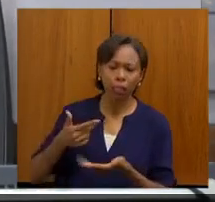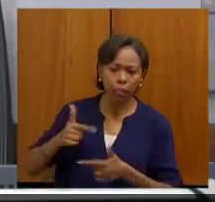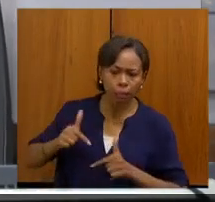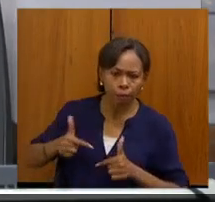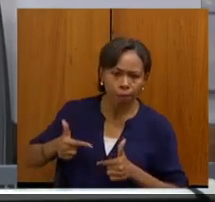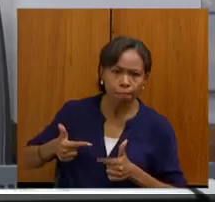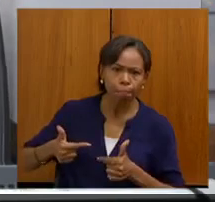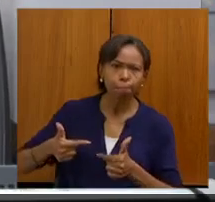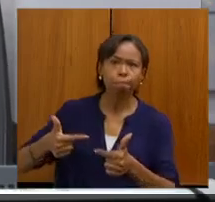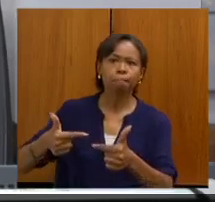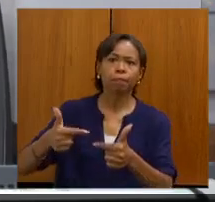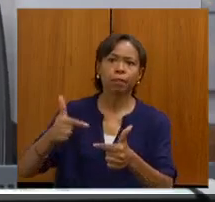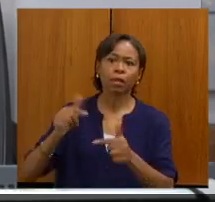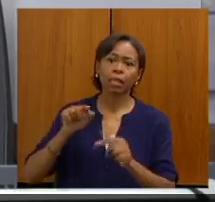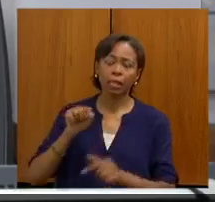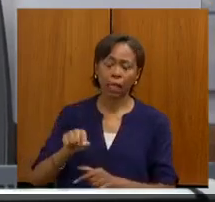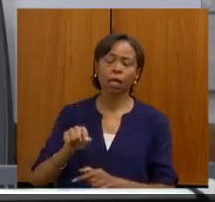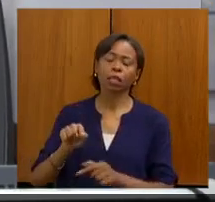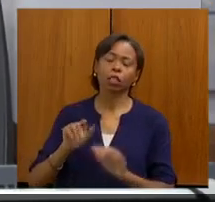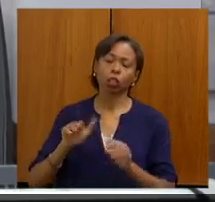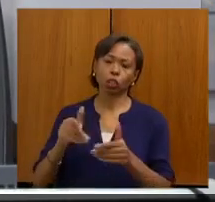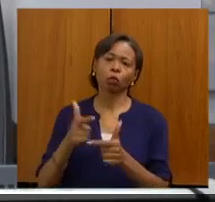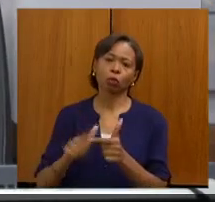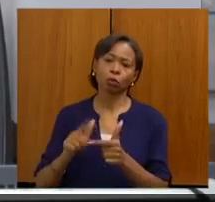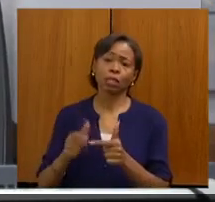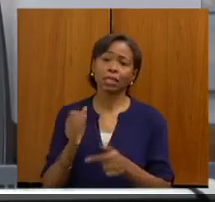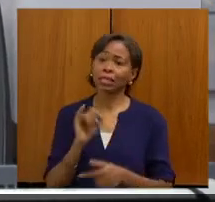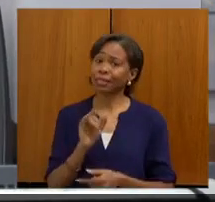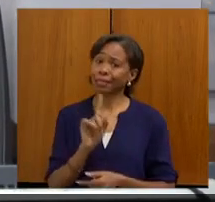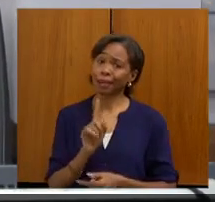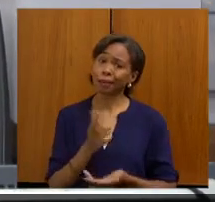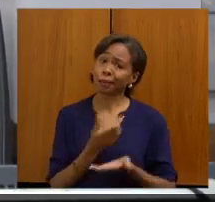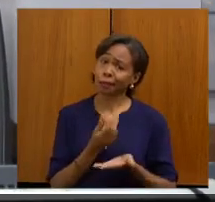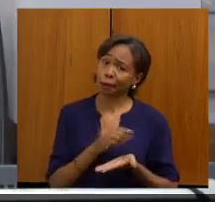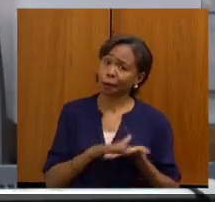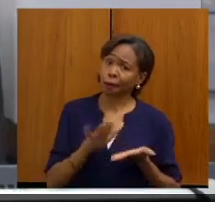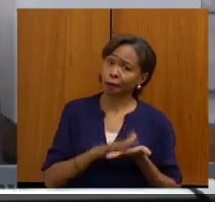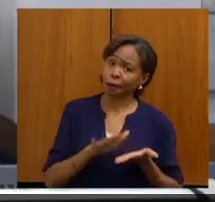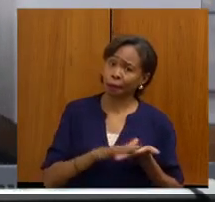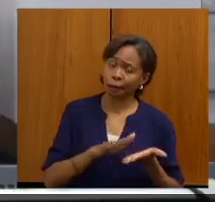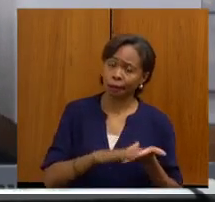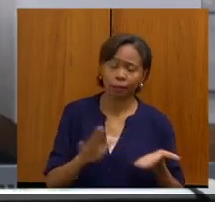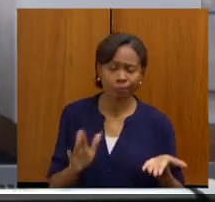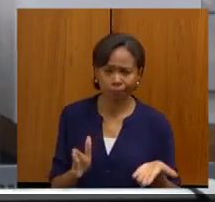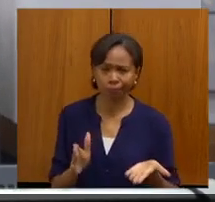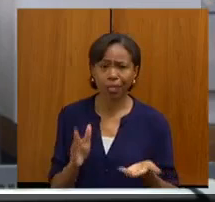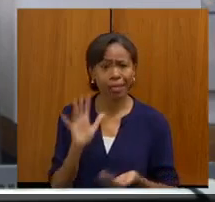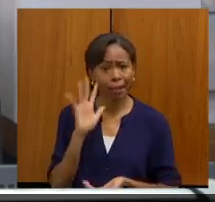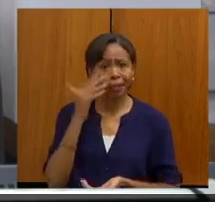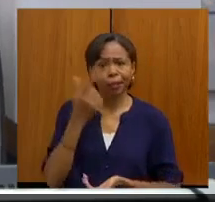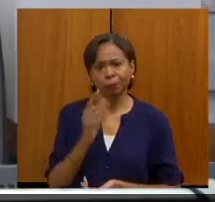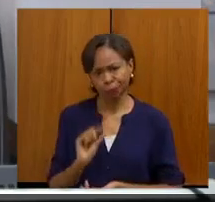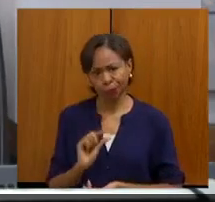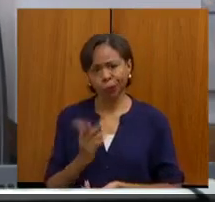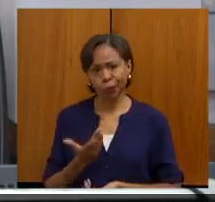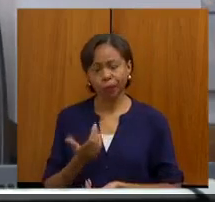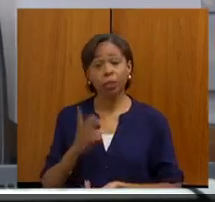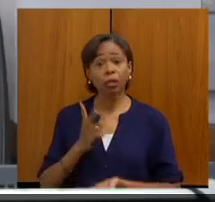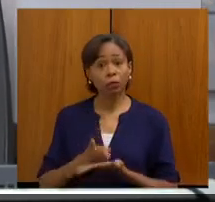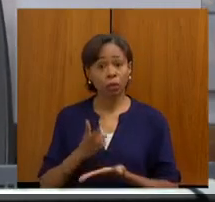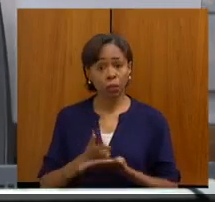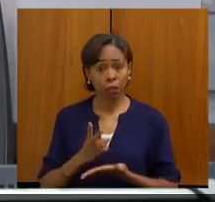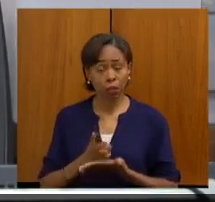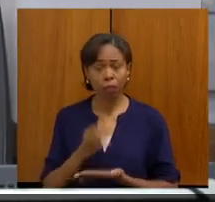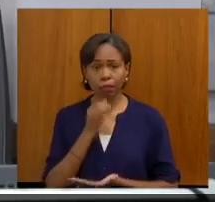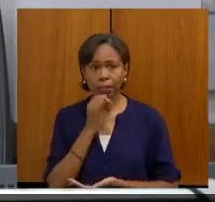Senão, a gente começa a gastar muito, vendo pouco o resultado. E é que a gente vem fazendo, e, Dr. Luciano, toda vez que tem um medicamento